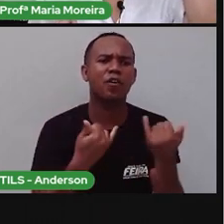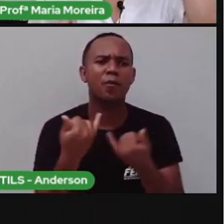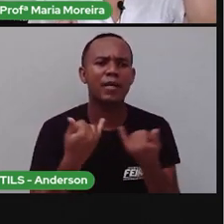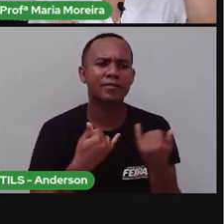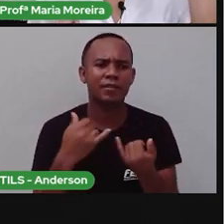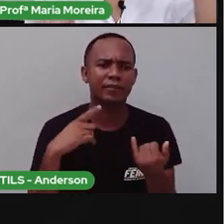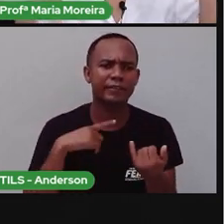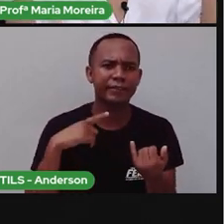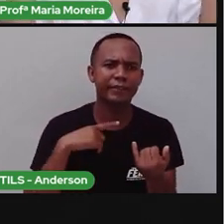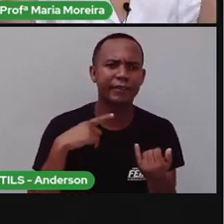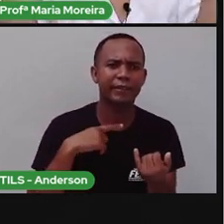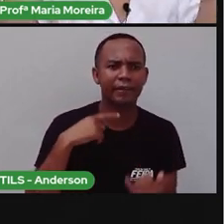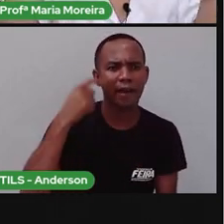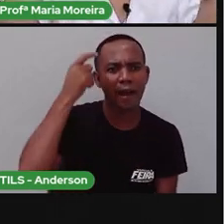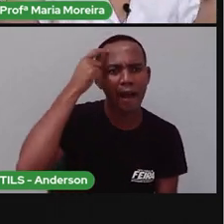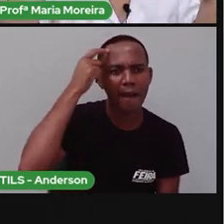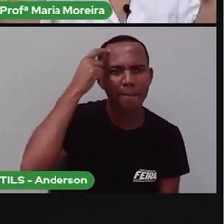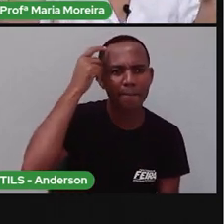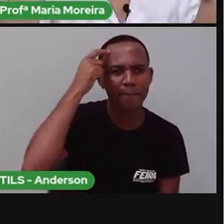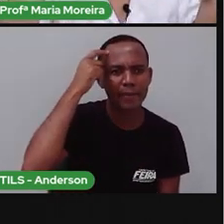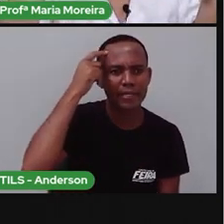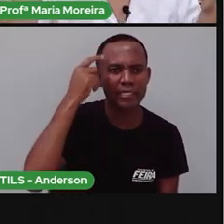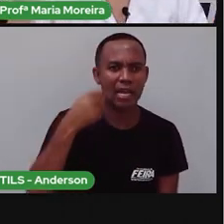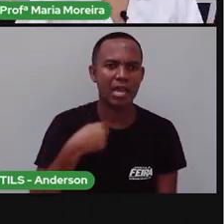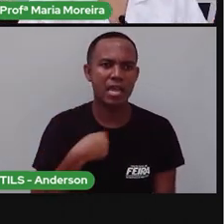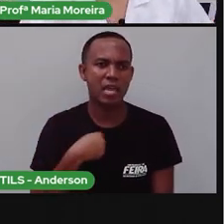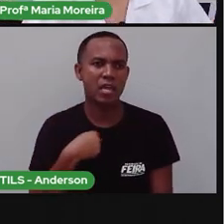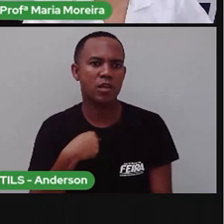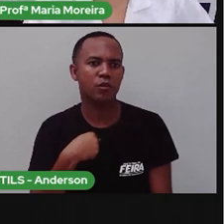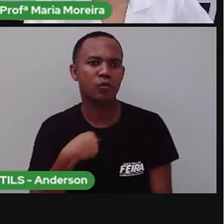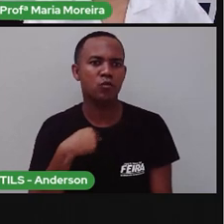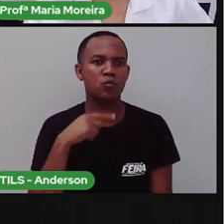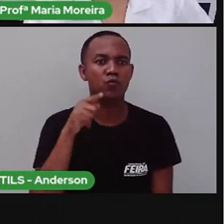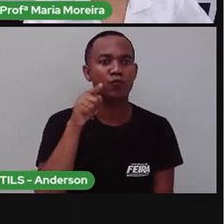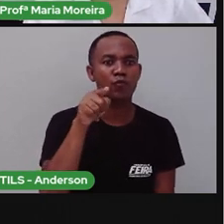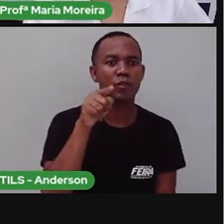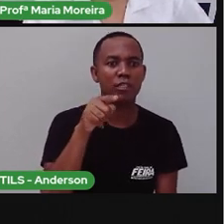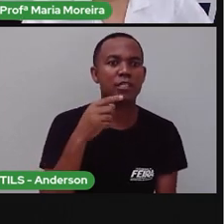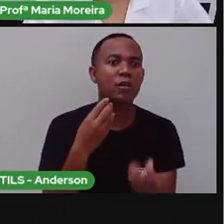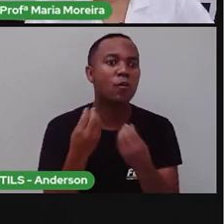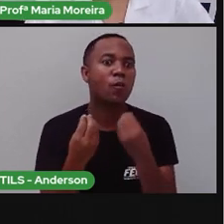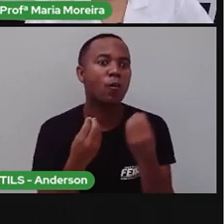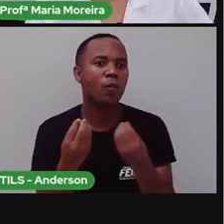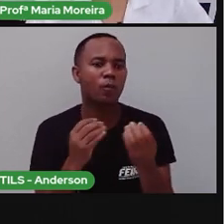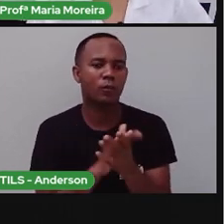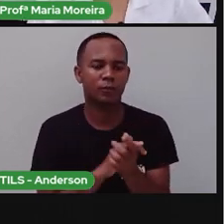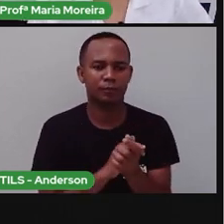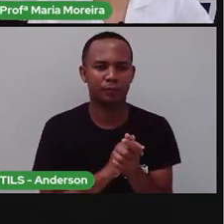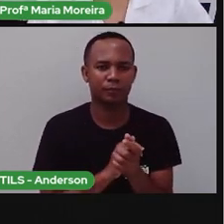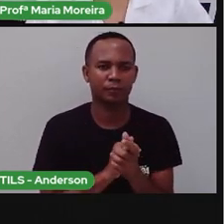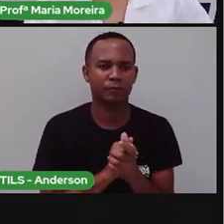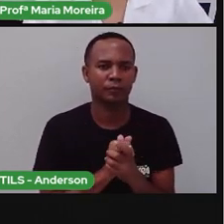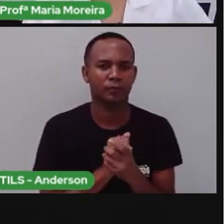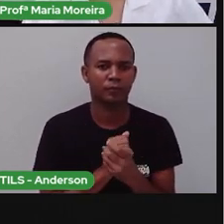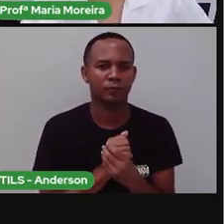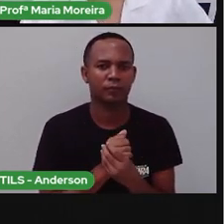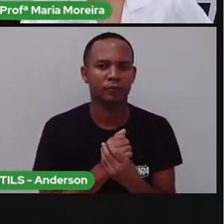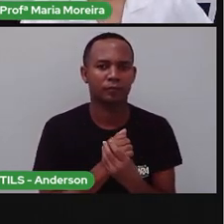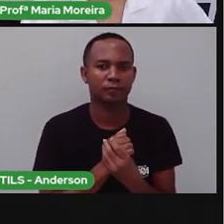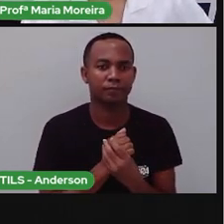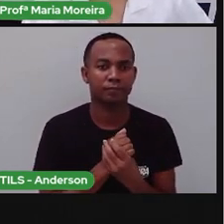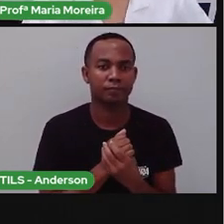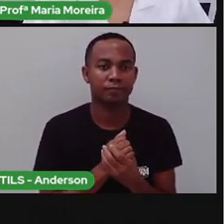tenho na minha cabecinha com aquilo que eu sou, que é a minha identidade. Olha que bacana. Que é uma característica aí do ser humano.